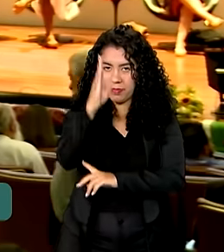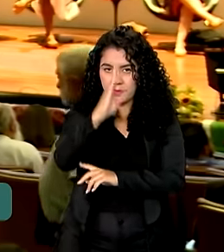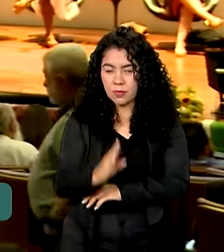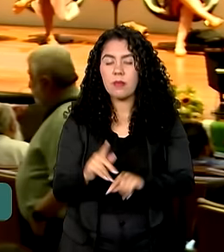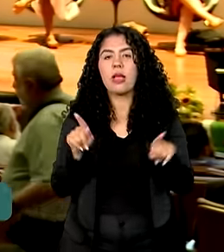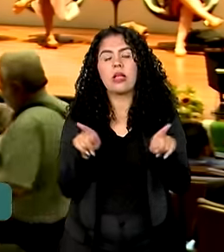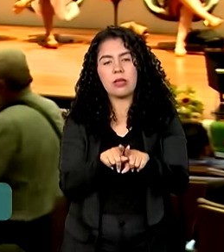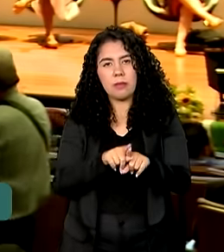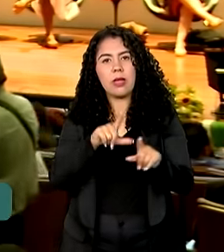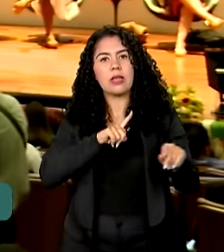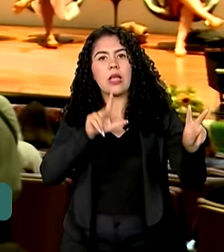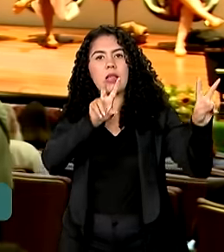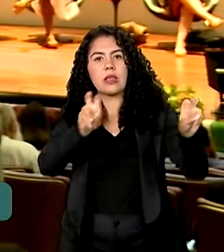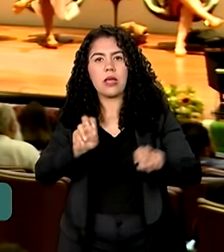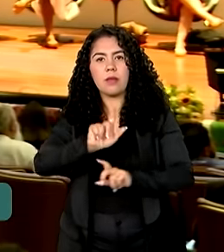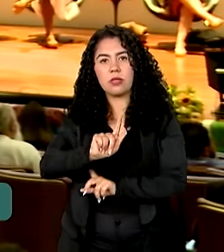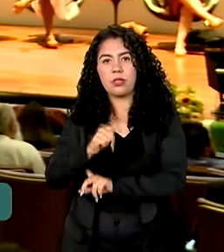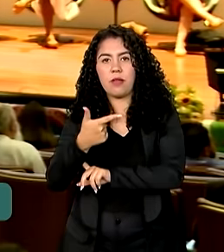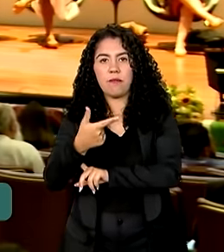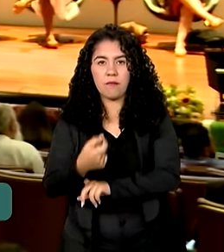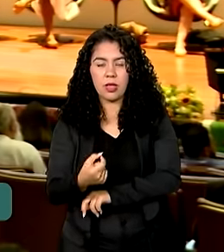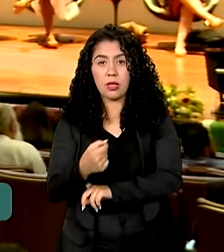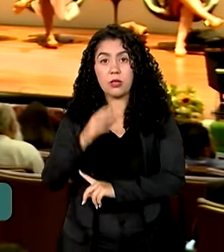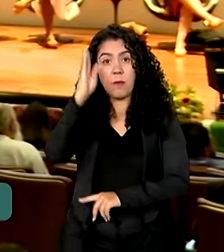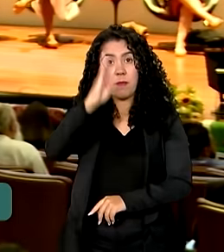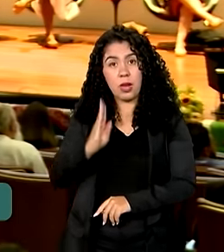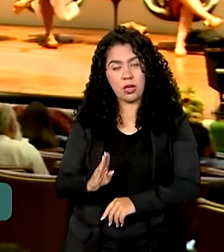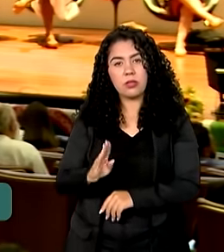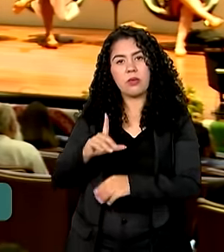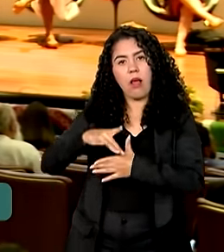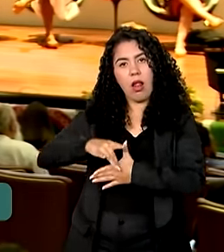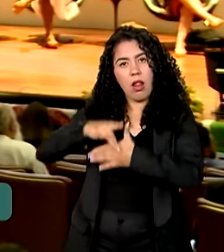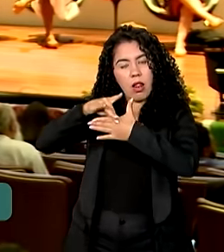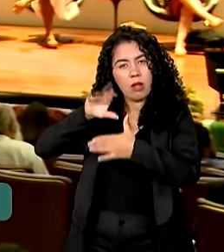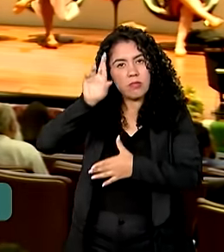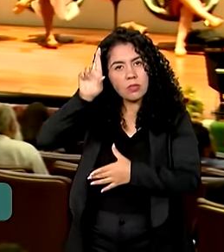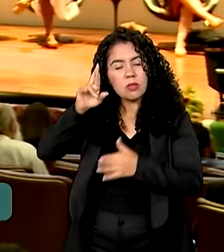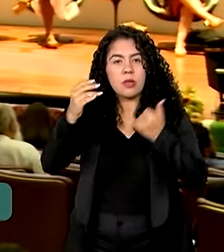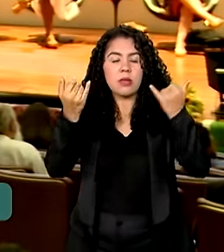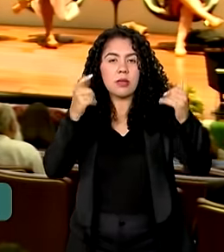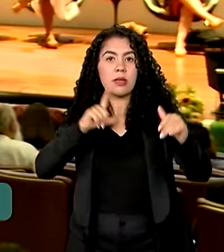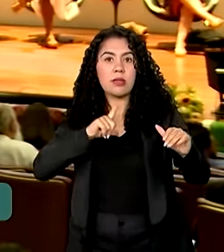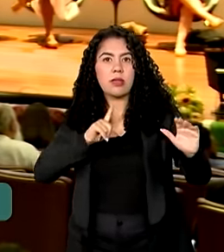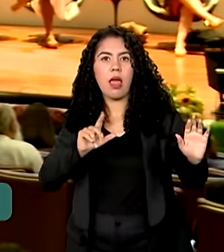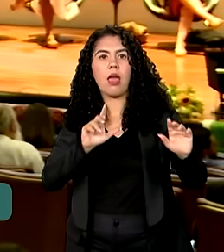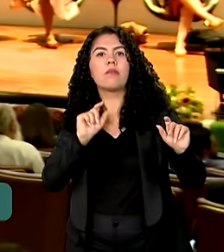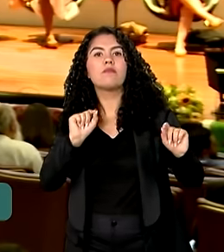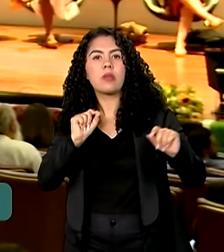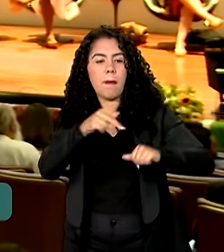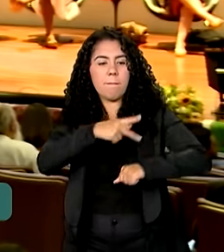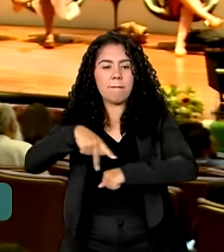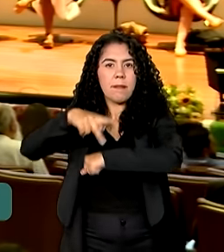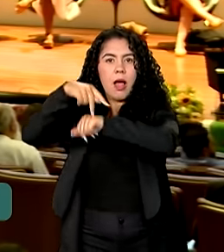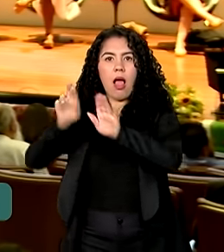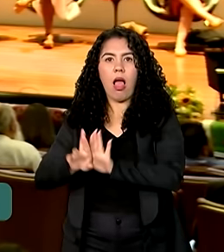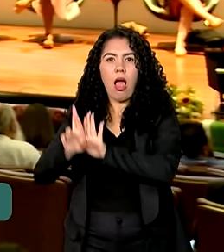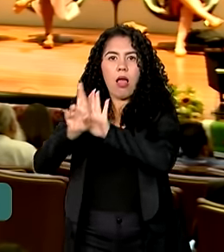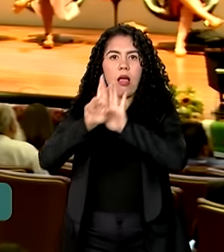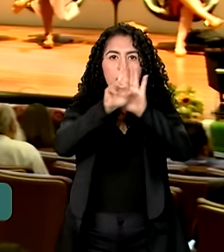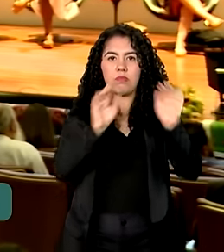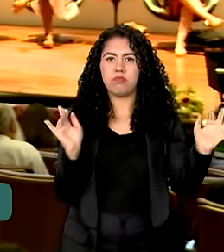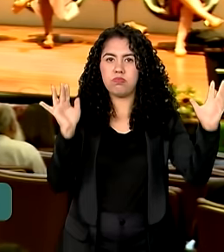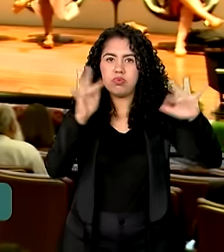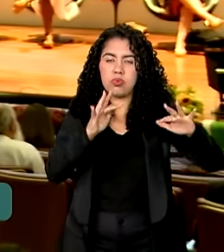Sob a presidência temporária do Brasil no grupo que reúne as principais economias do mundo, pela primeira vez a